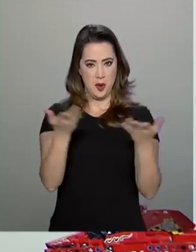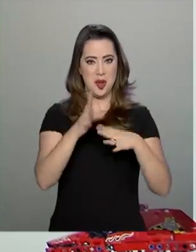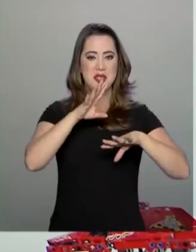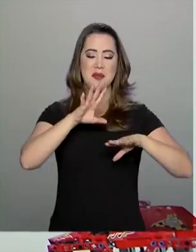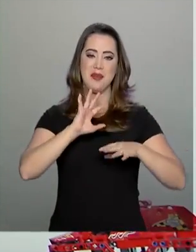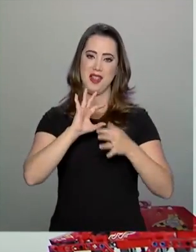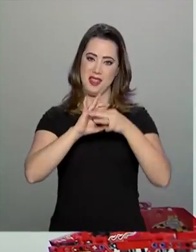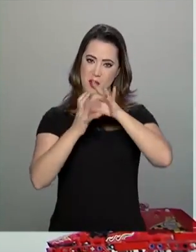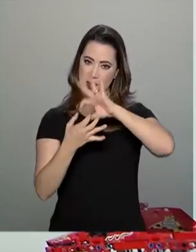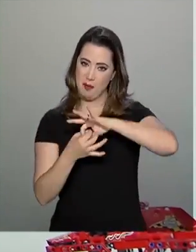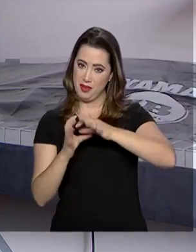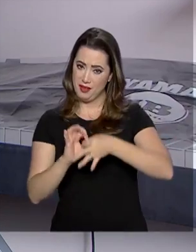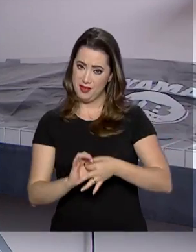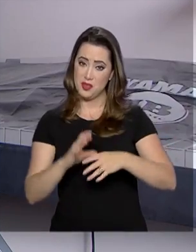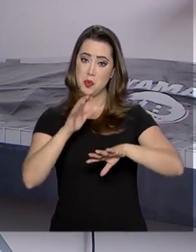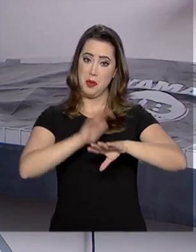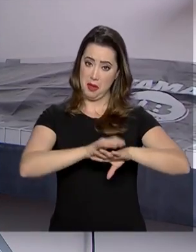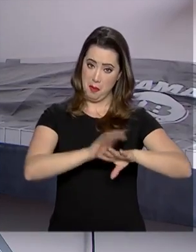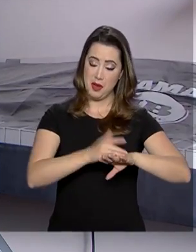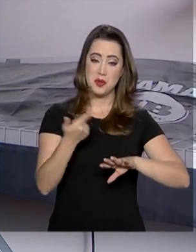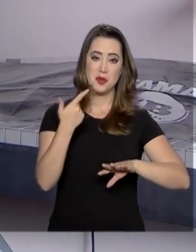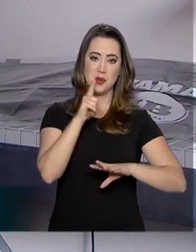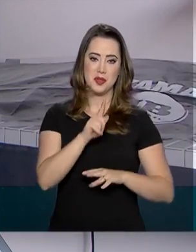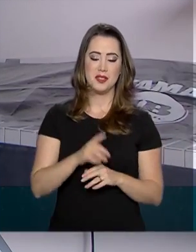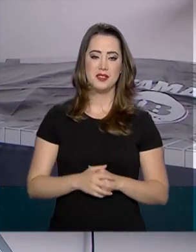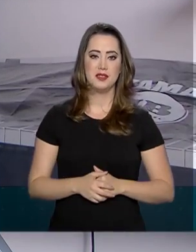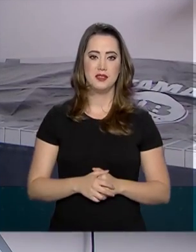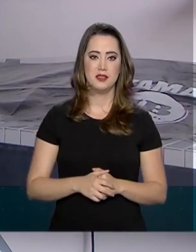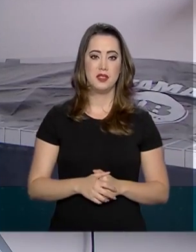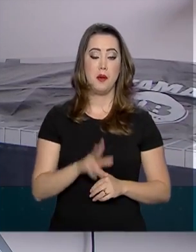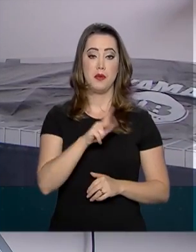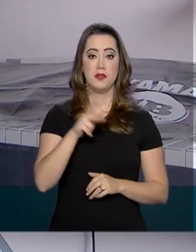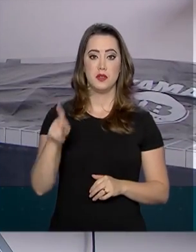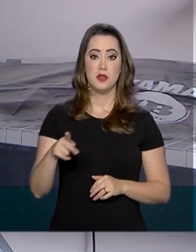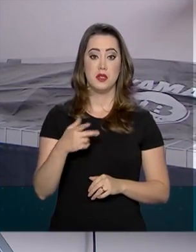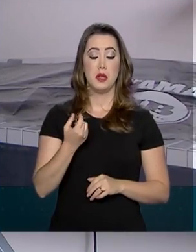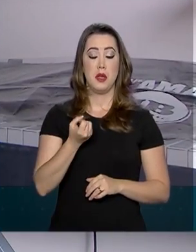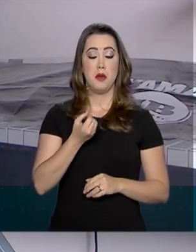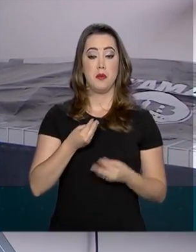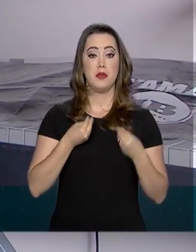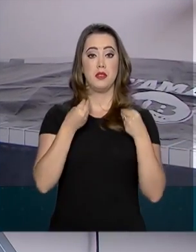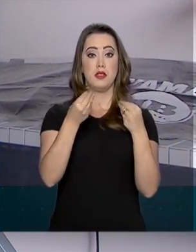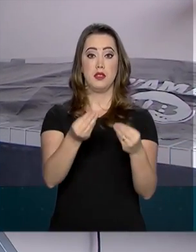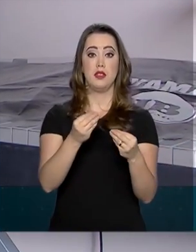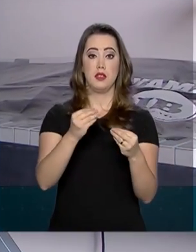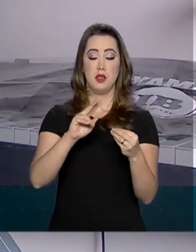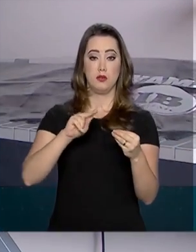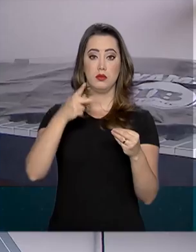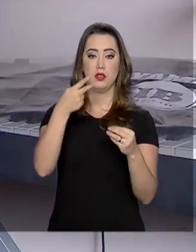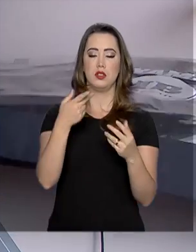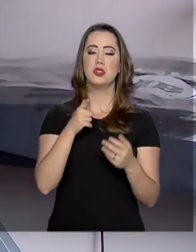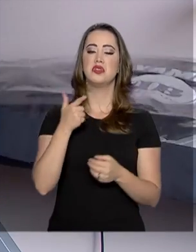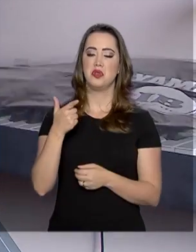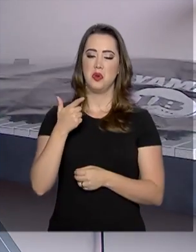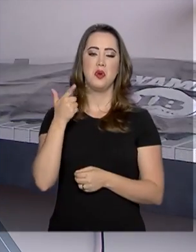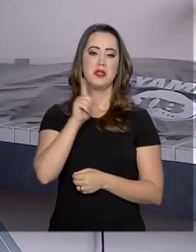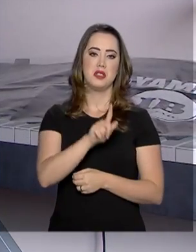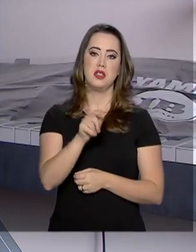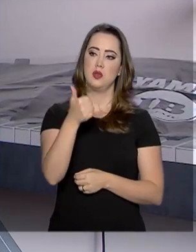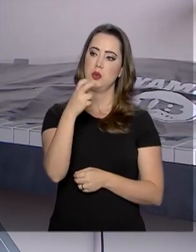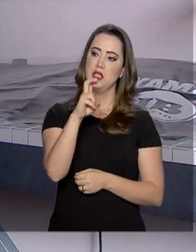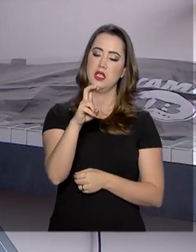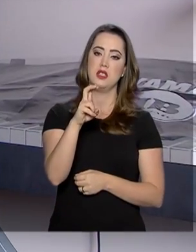Brasileira de Matemática. A professora me deu nota extra. Eu tinha tirado 15 na OBMEP, que